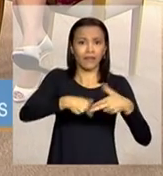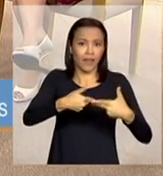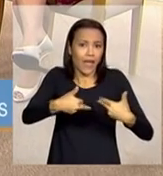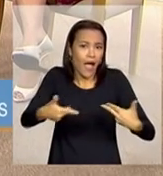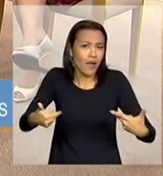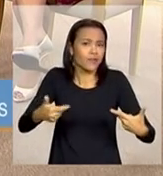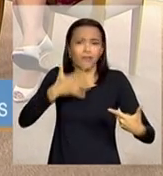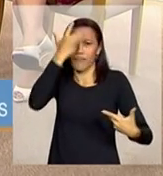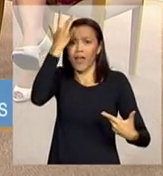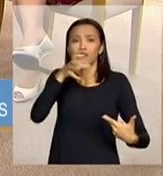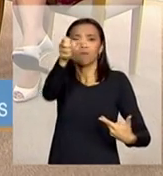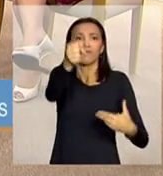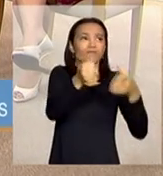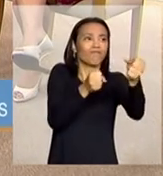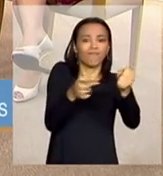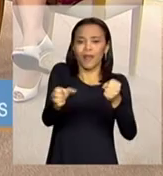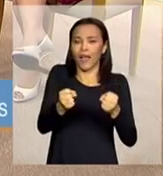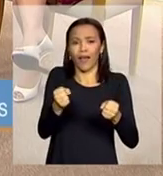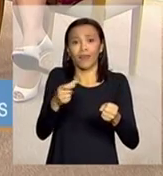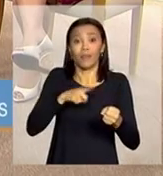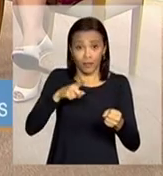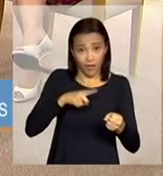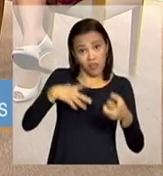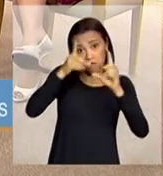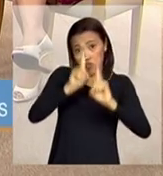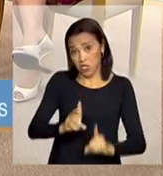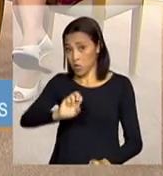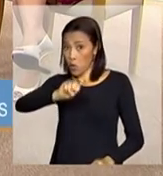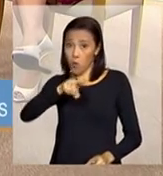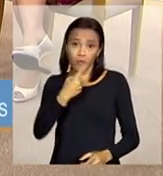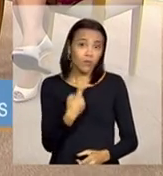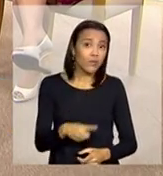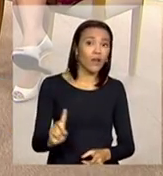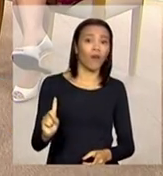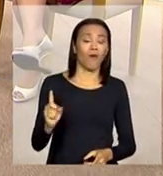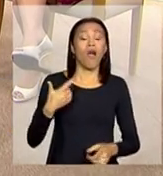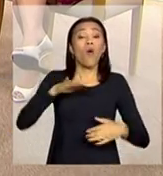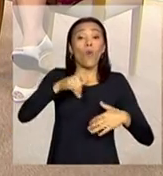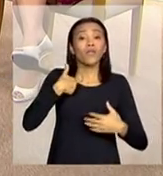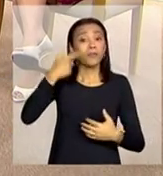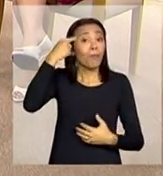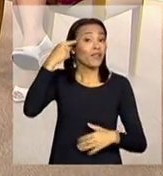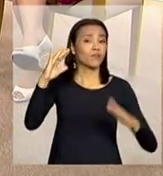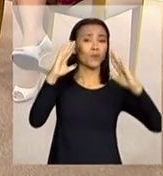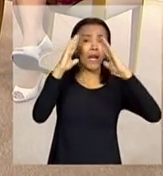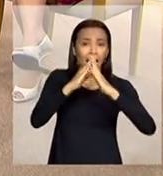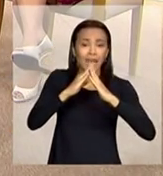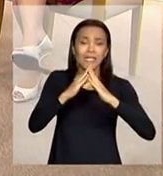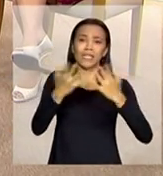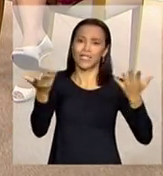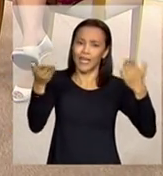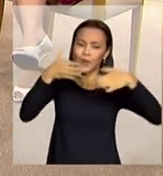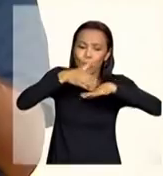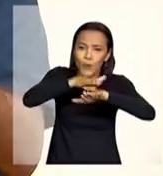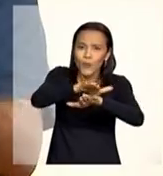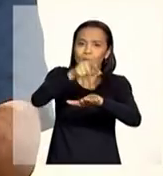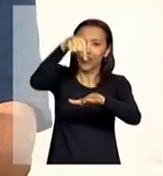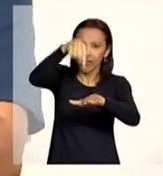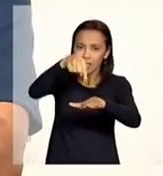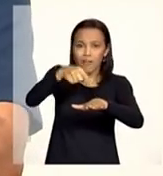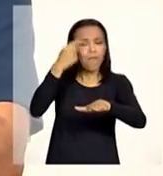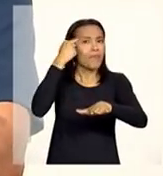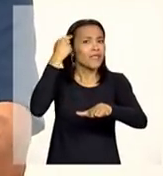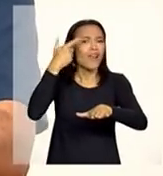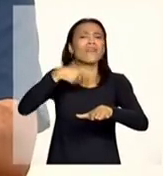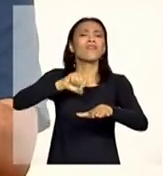para todas as pessoas sejam elas com deficiência ou não então quando a gente pensar numa estrutura de uma residência inclusiva a gente tem que pensar em primeiro momento quais vão ser as pessoas